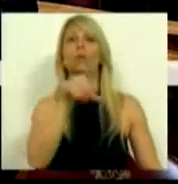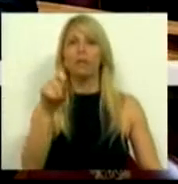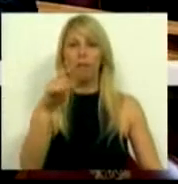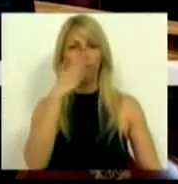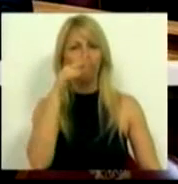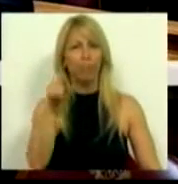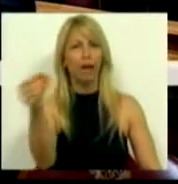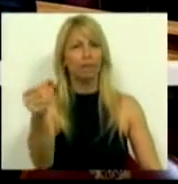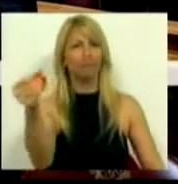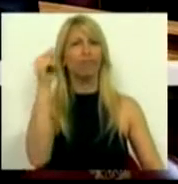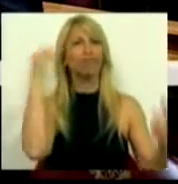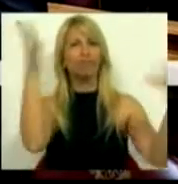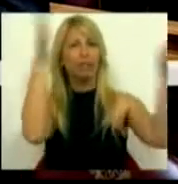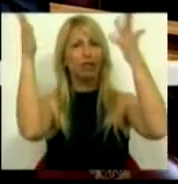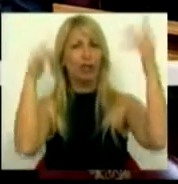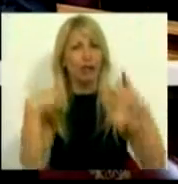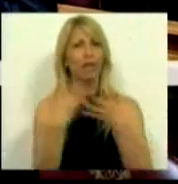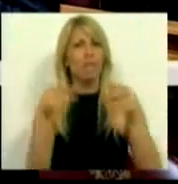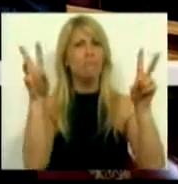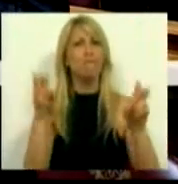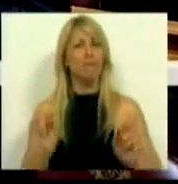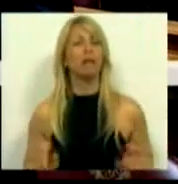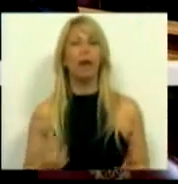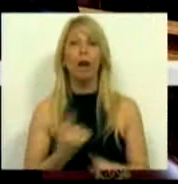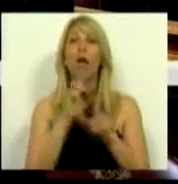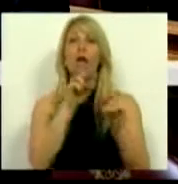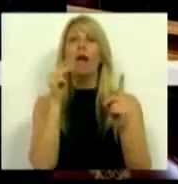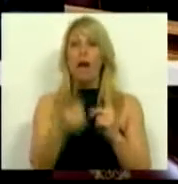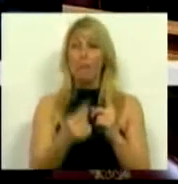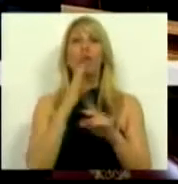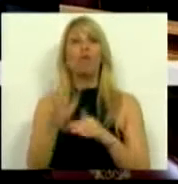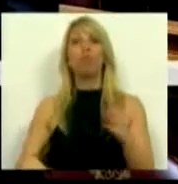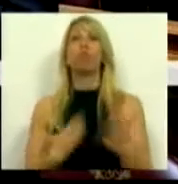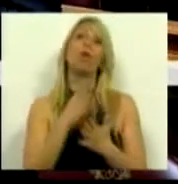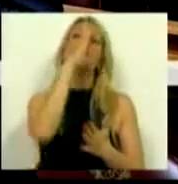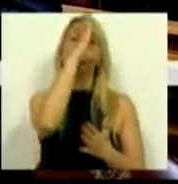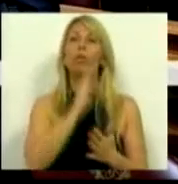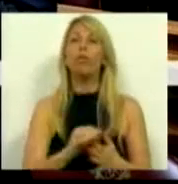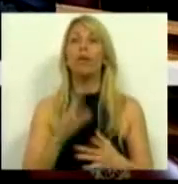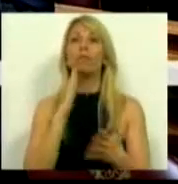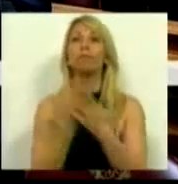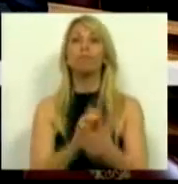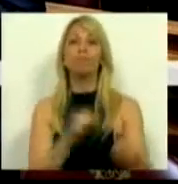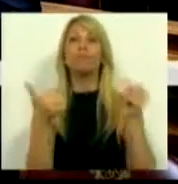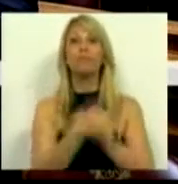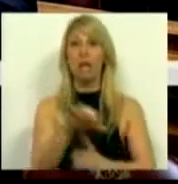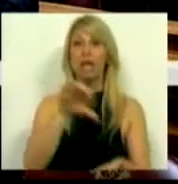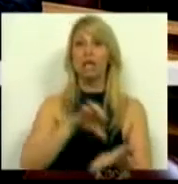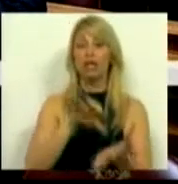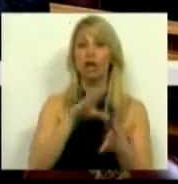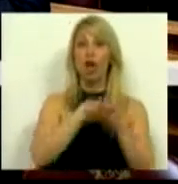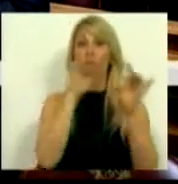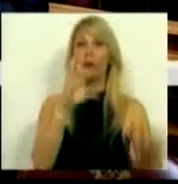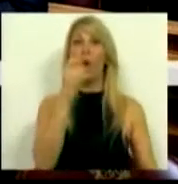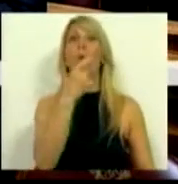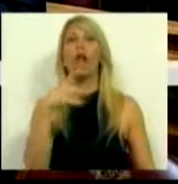distraída relativamente a esta matéria e o que é a perspectiva e a proposta deste Governo na transformação de um centro hospitalar do Oeste